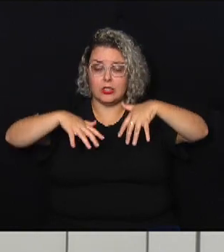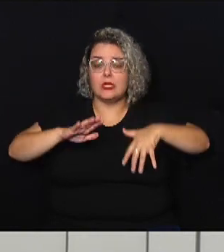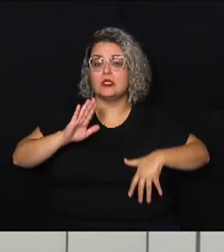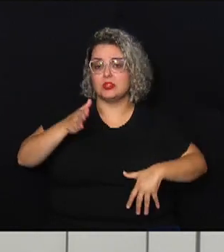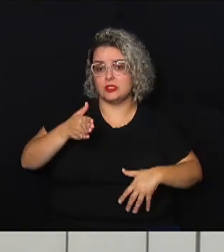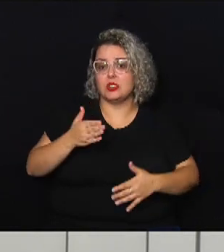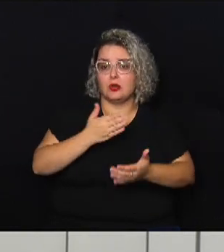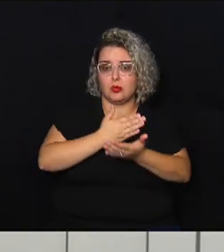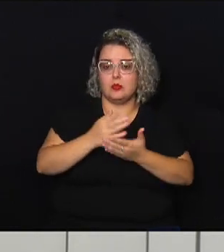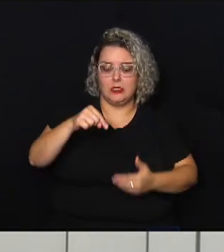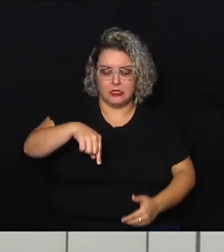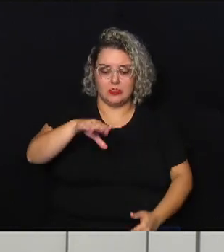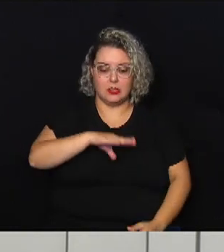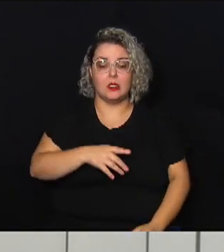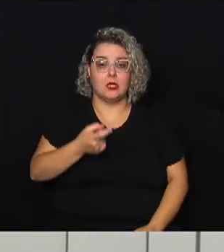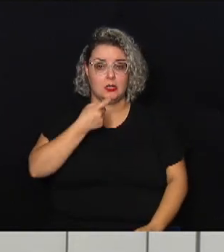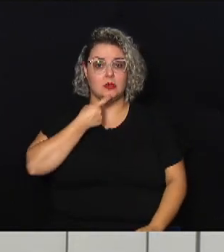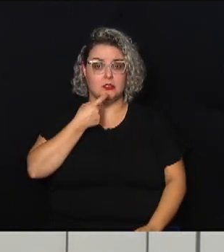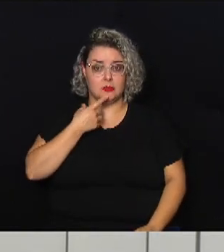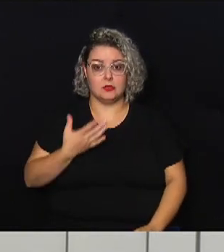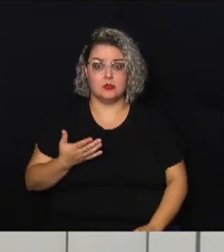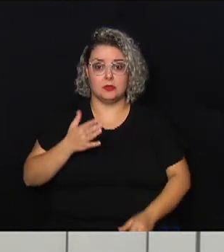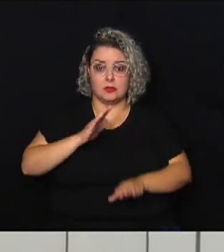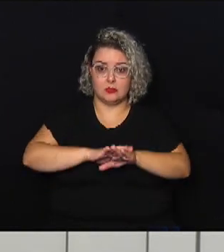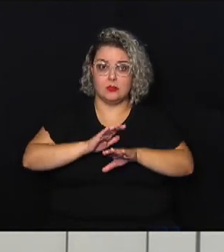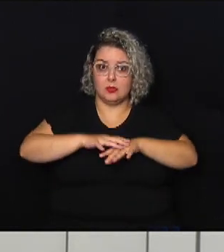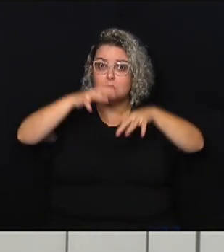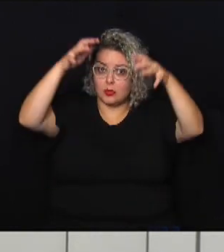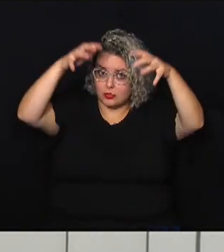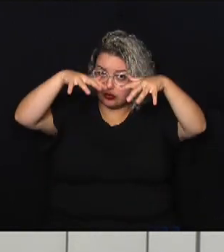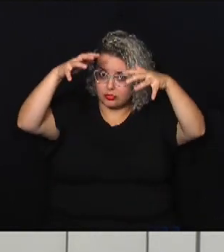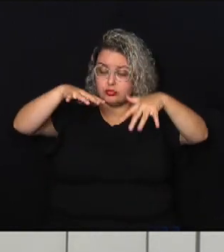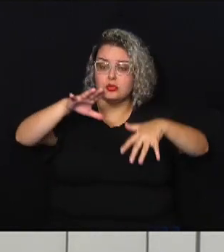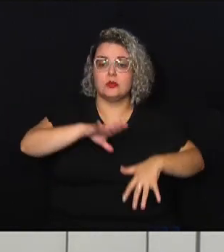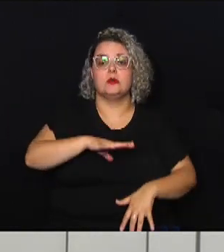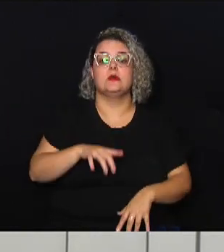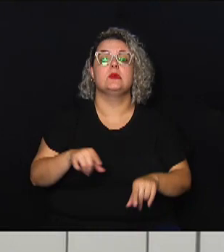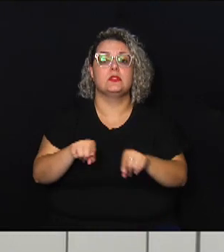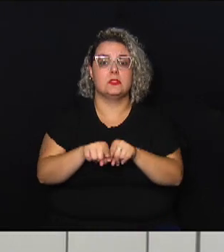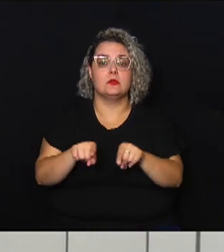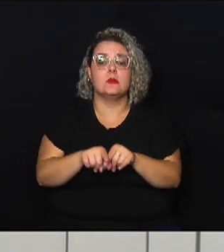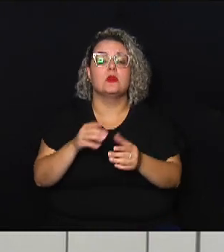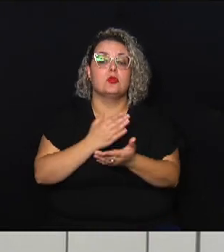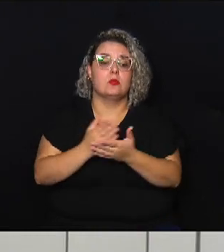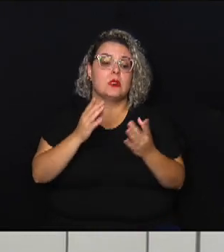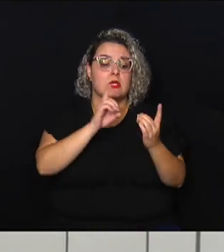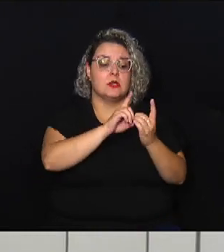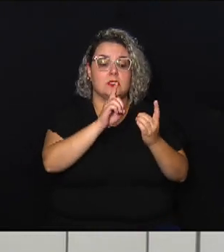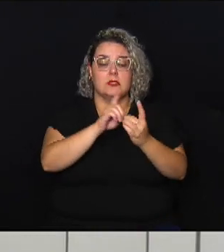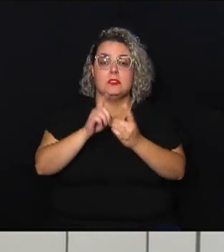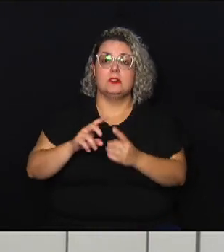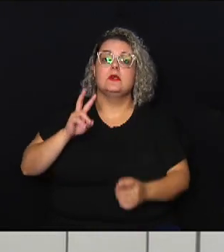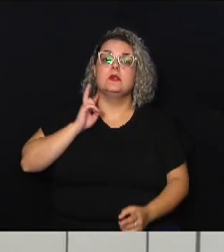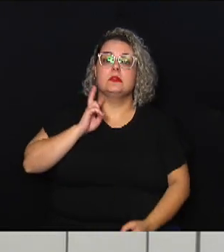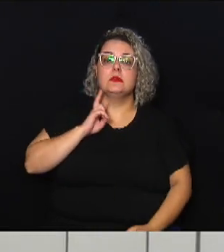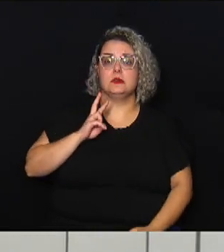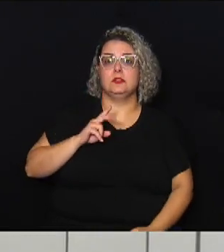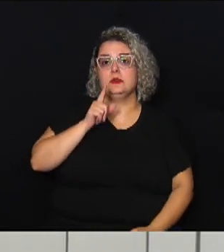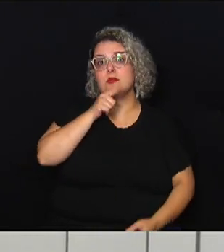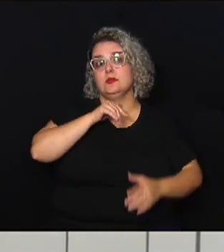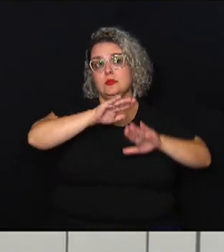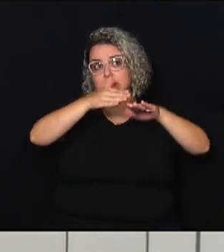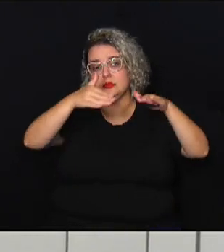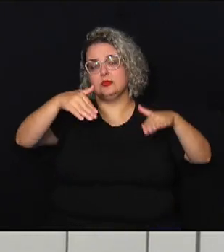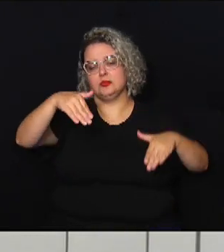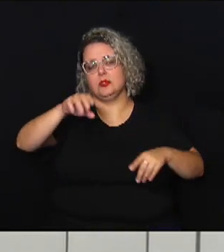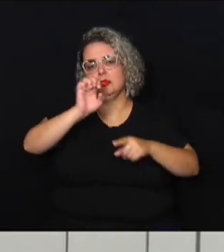começada aqui em Campinas em função das chuvas da cidade que agora também passa a atender as vítimas do litoral paulista